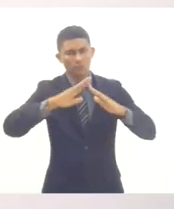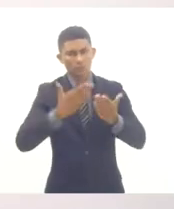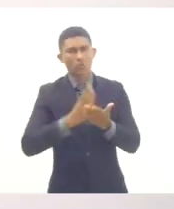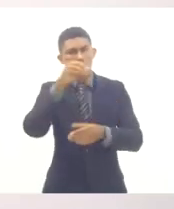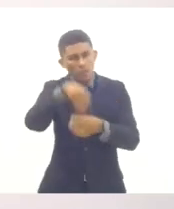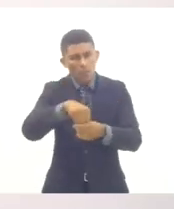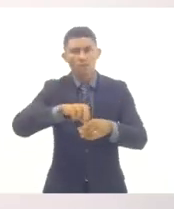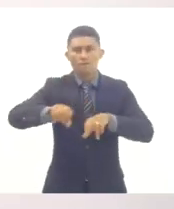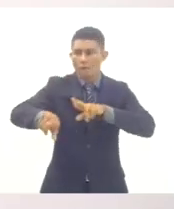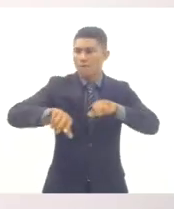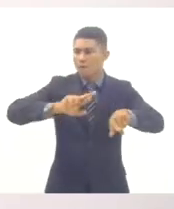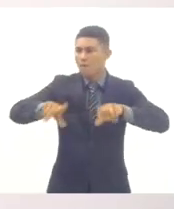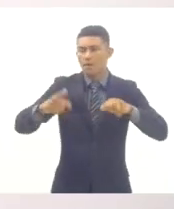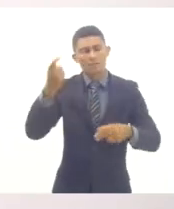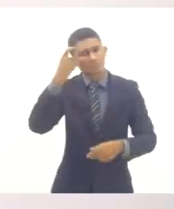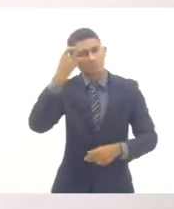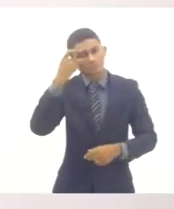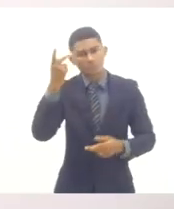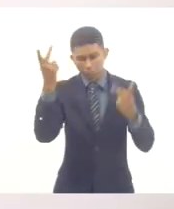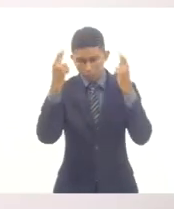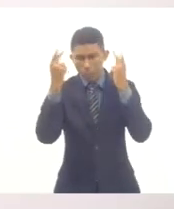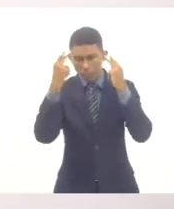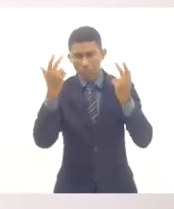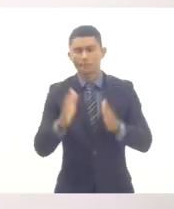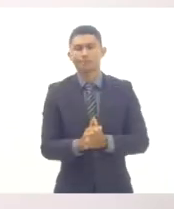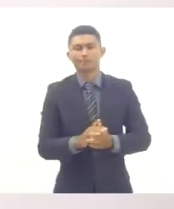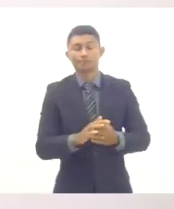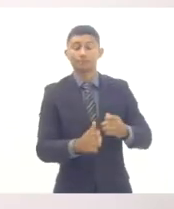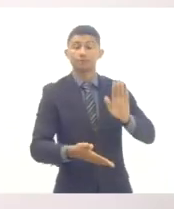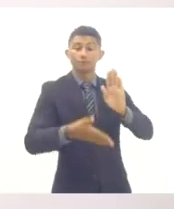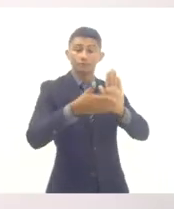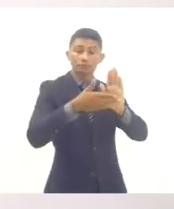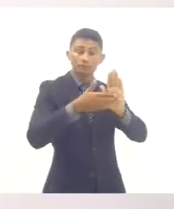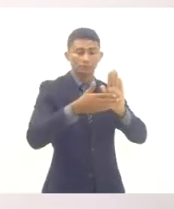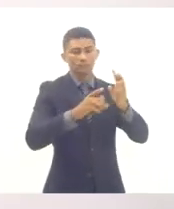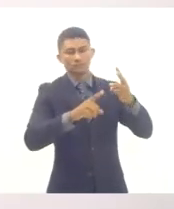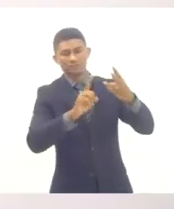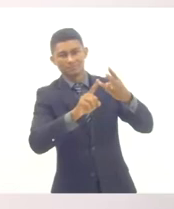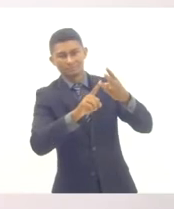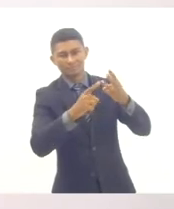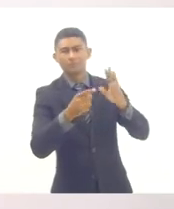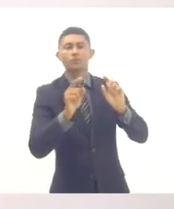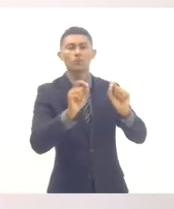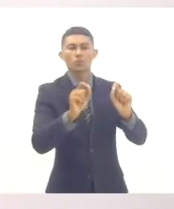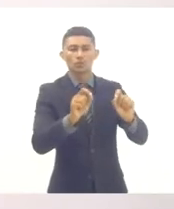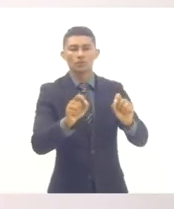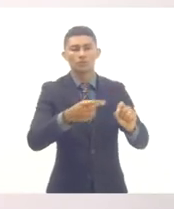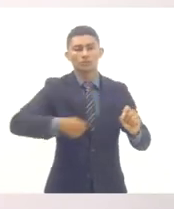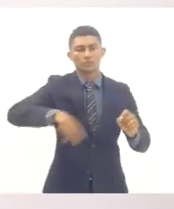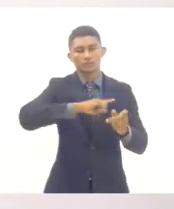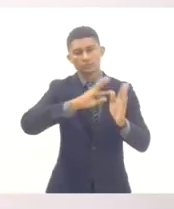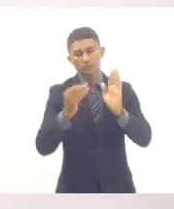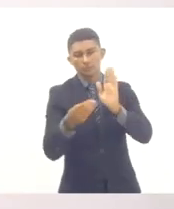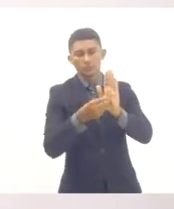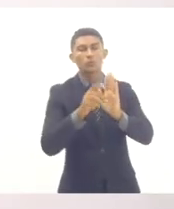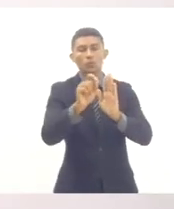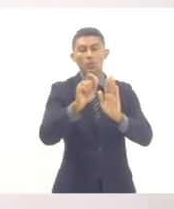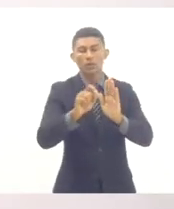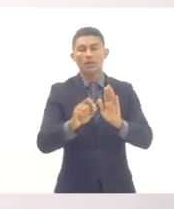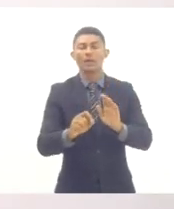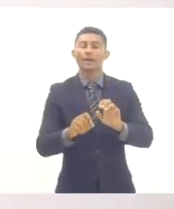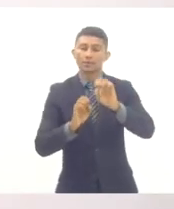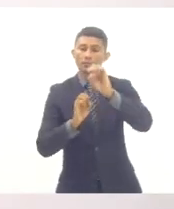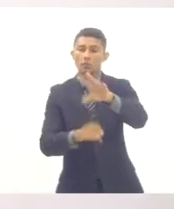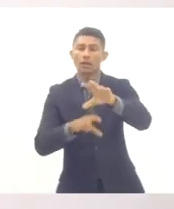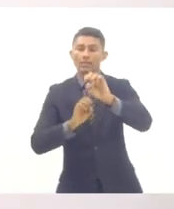numa terceira parte, nós discutimos a questão da educação integral, inclusiva